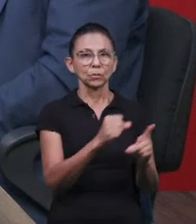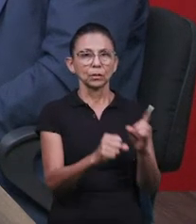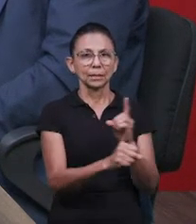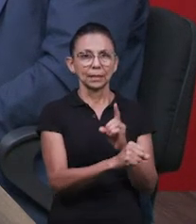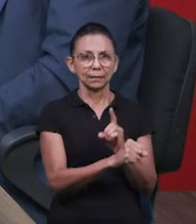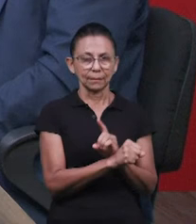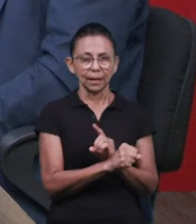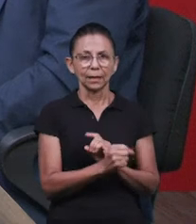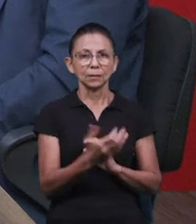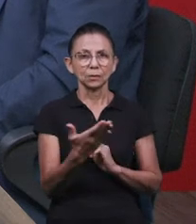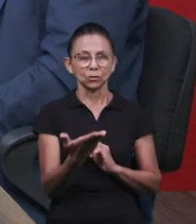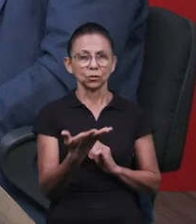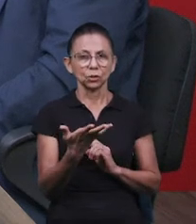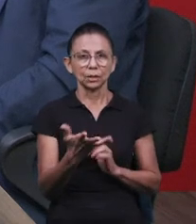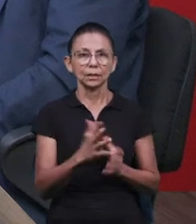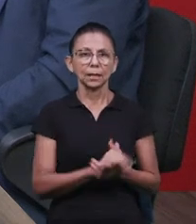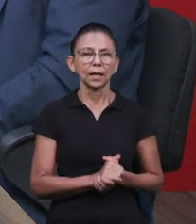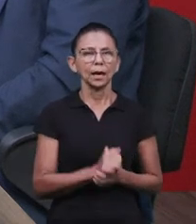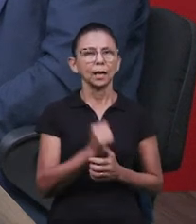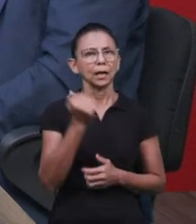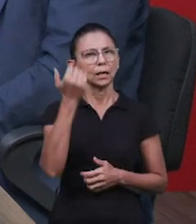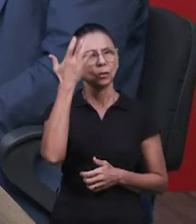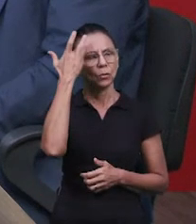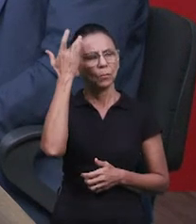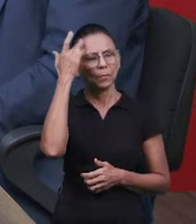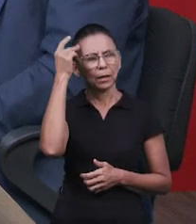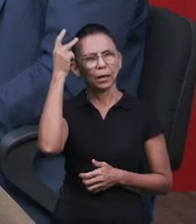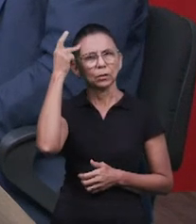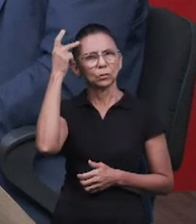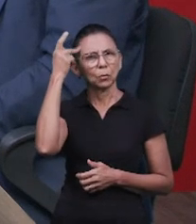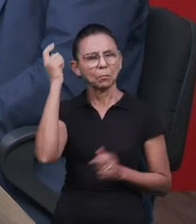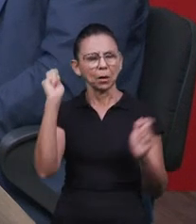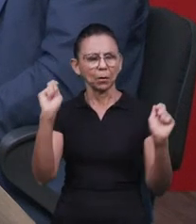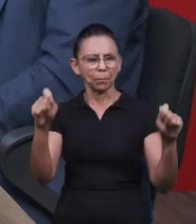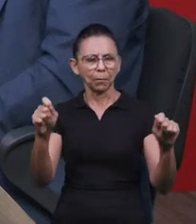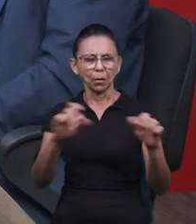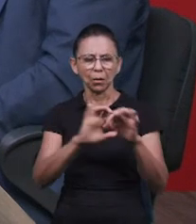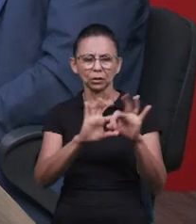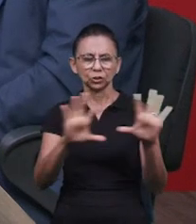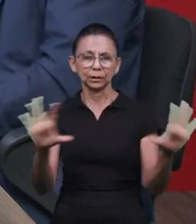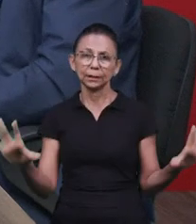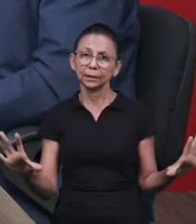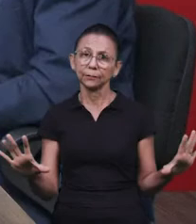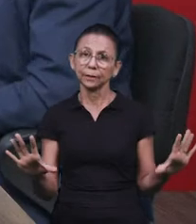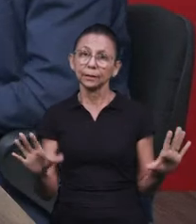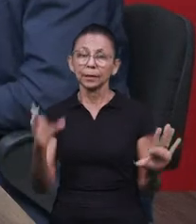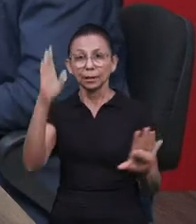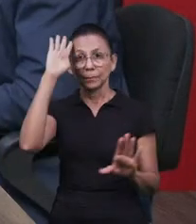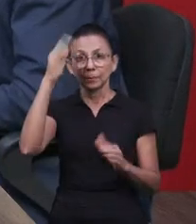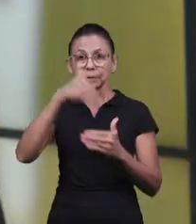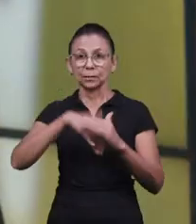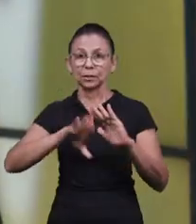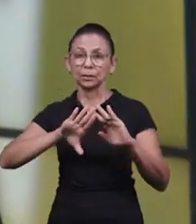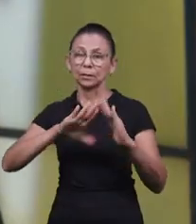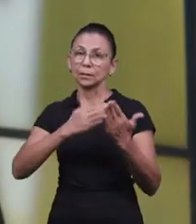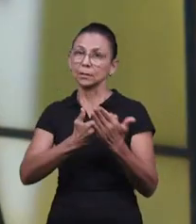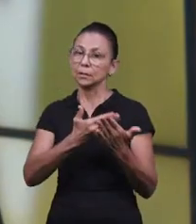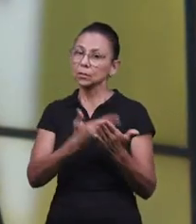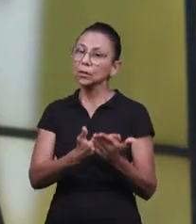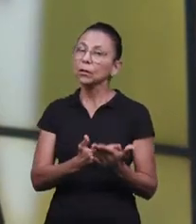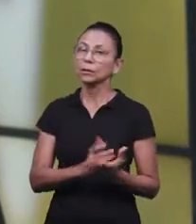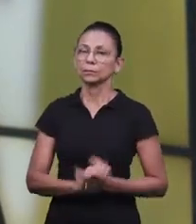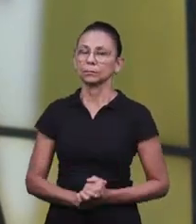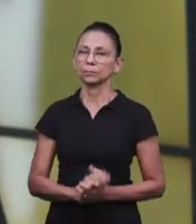principalmente no ambiente escolar, e que se a gente não tiver, como a irmã disse, com base na palavra, seguros como